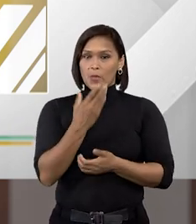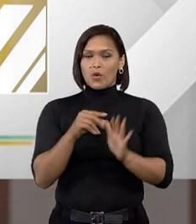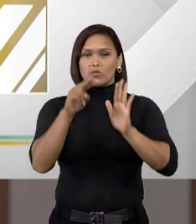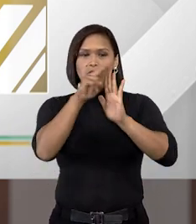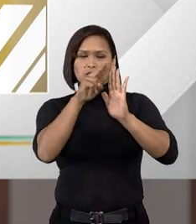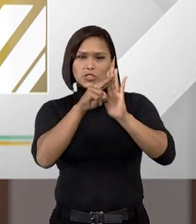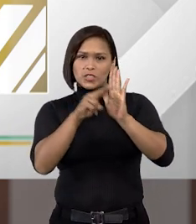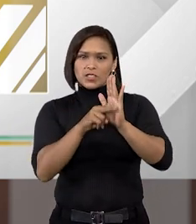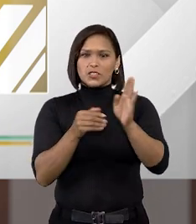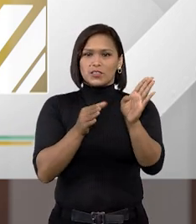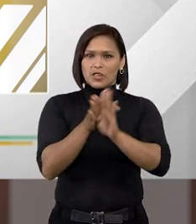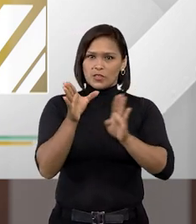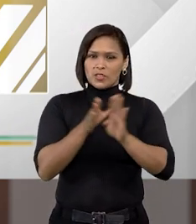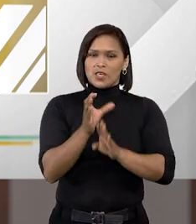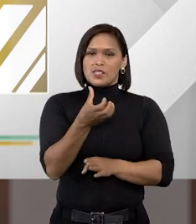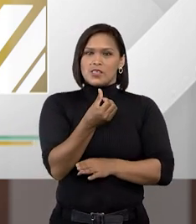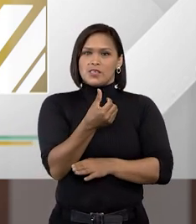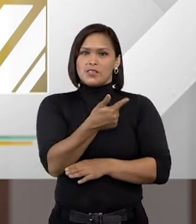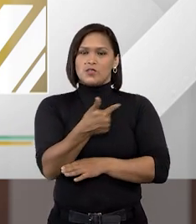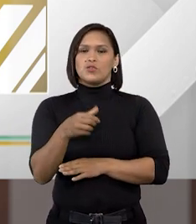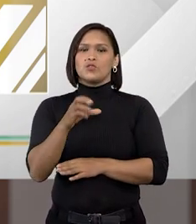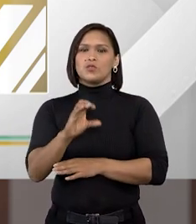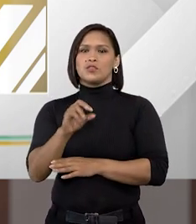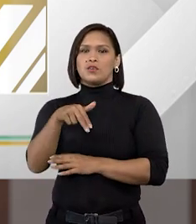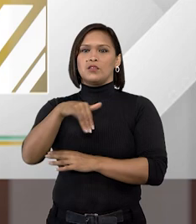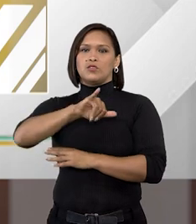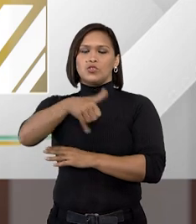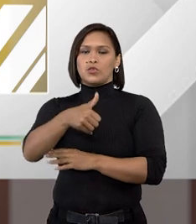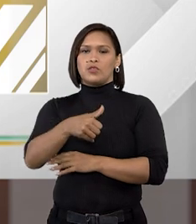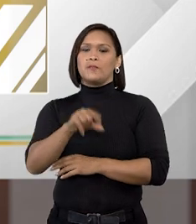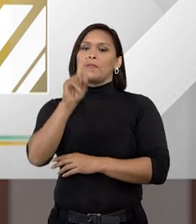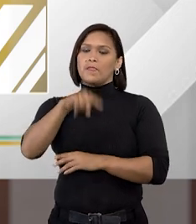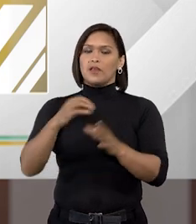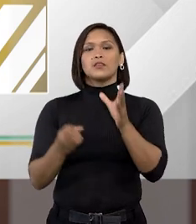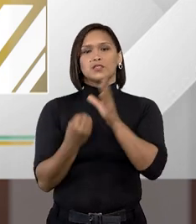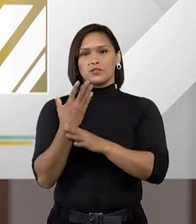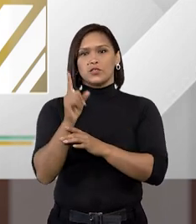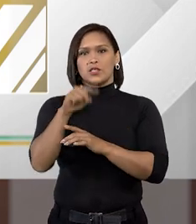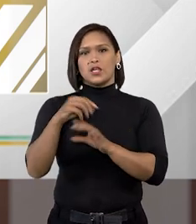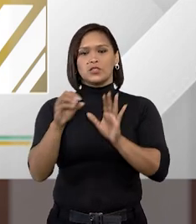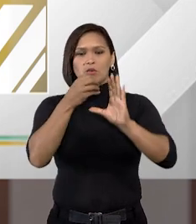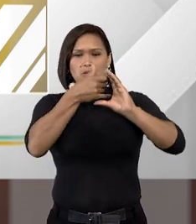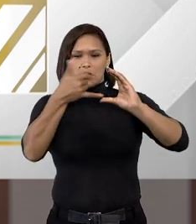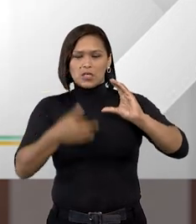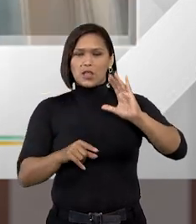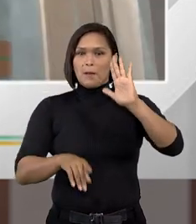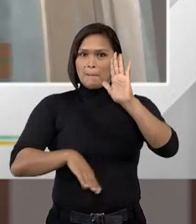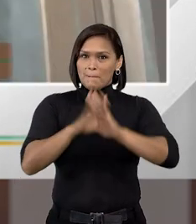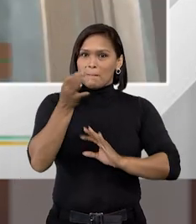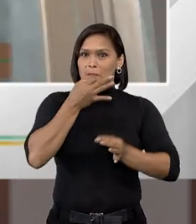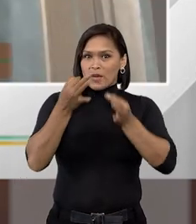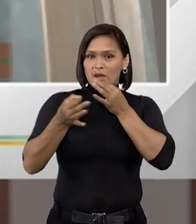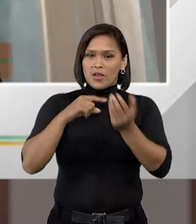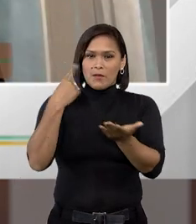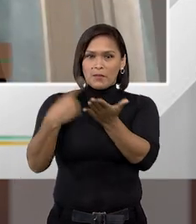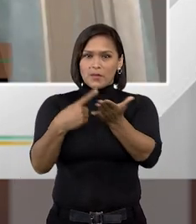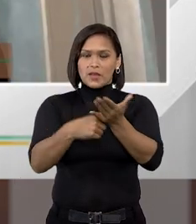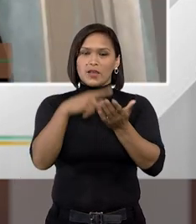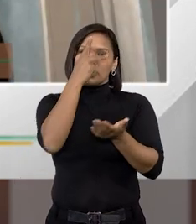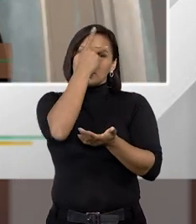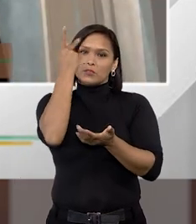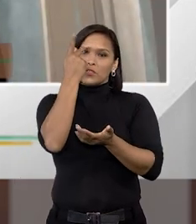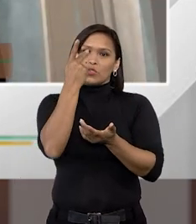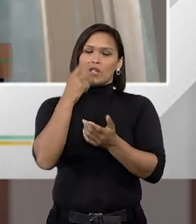diretrizes da recomendação 62 do CNJ elas foram criadas com um critério maior de ser aplicado às pessoas